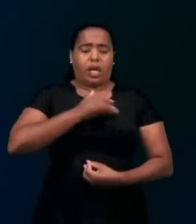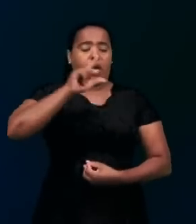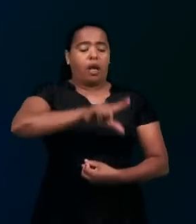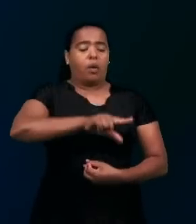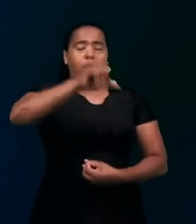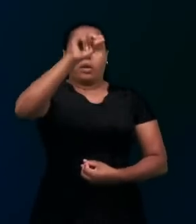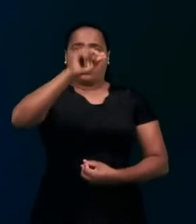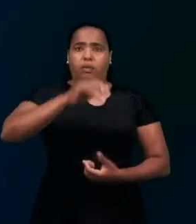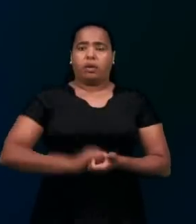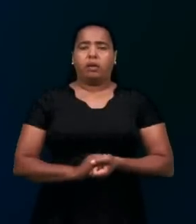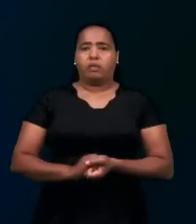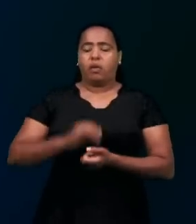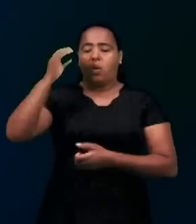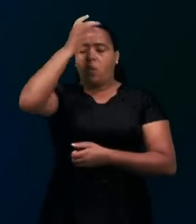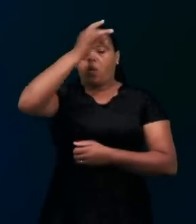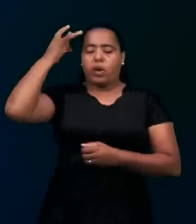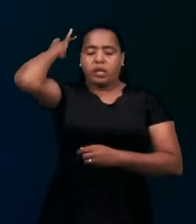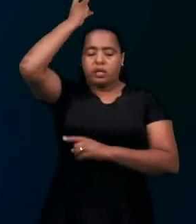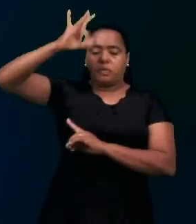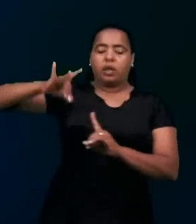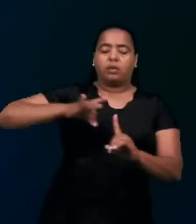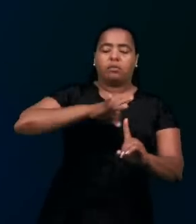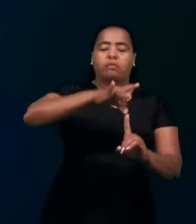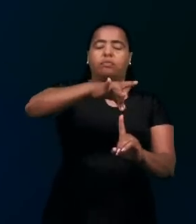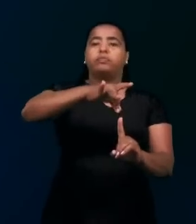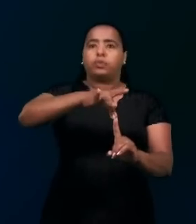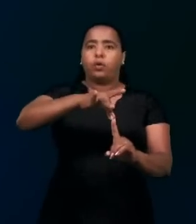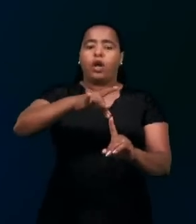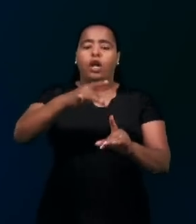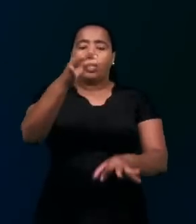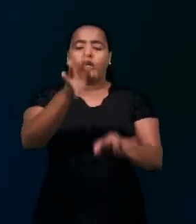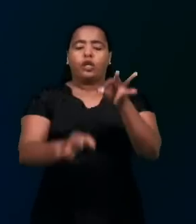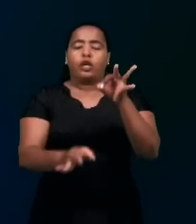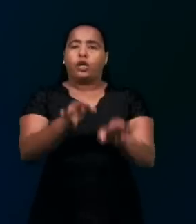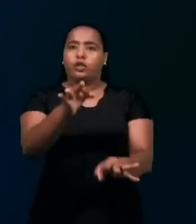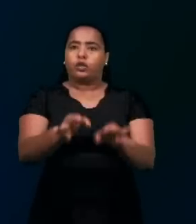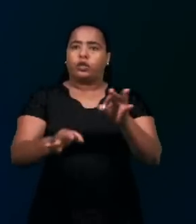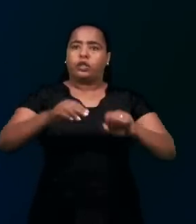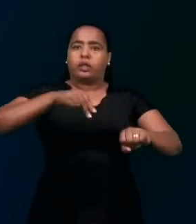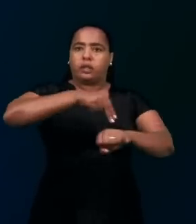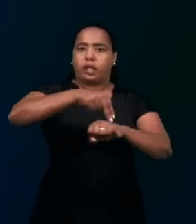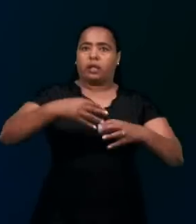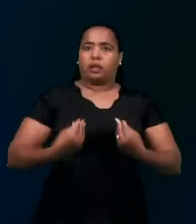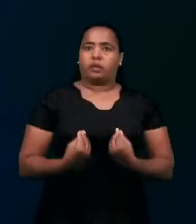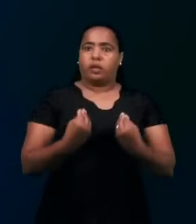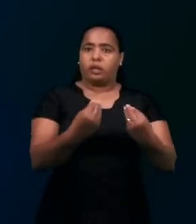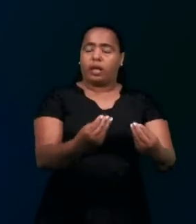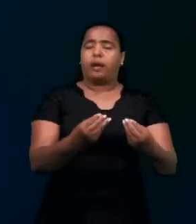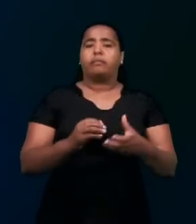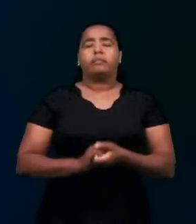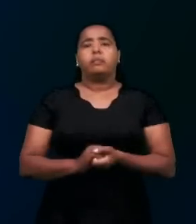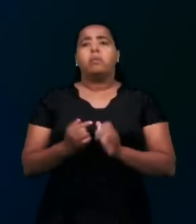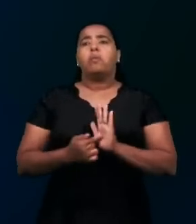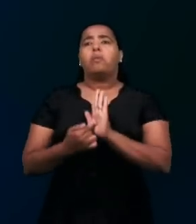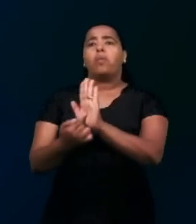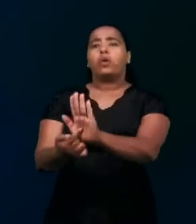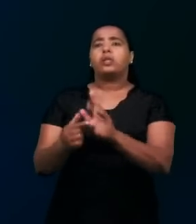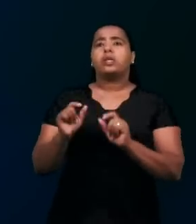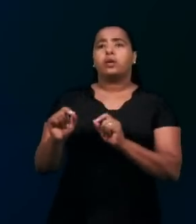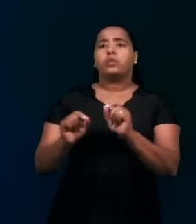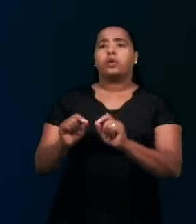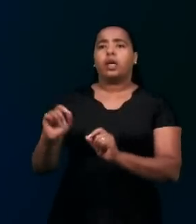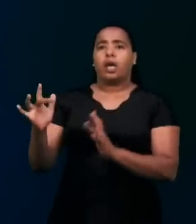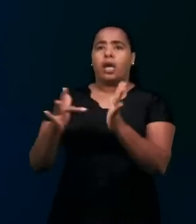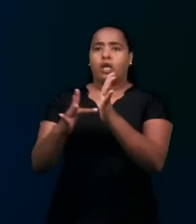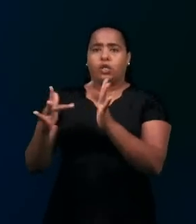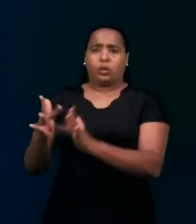o meu Espírito sobre ele, ele trará justiça às nações. Apontando para Jesus, porque nos fez